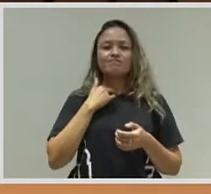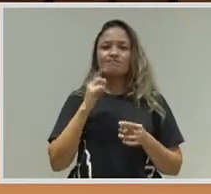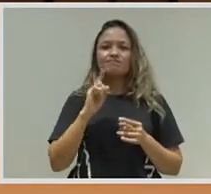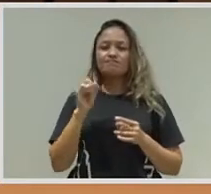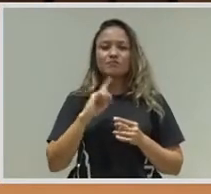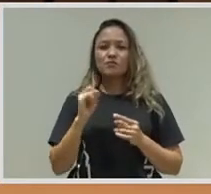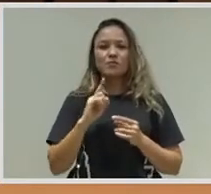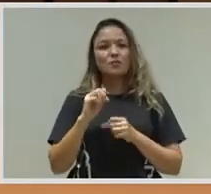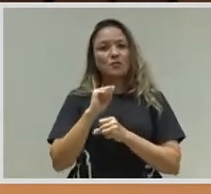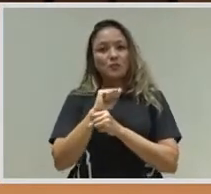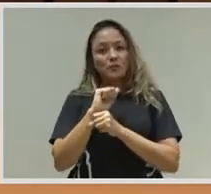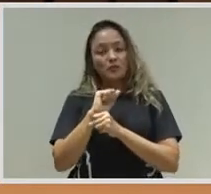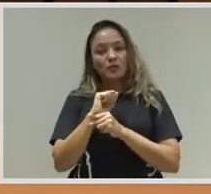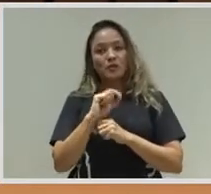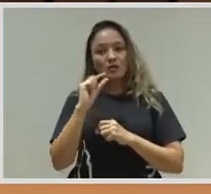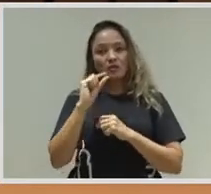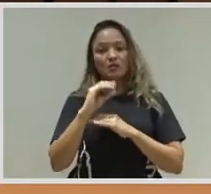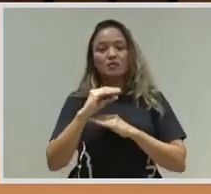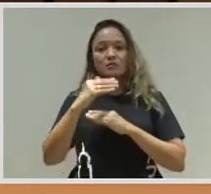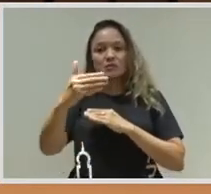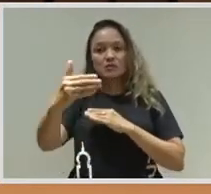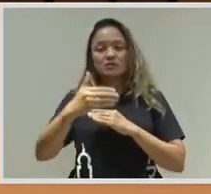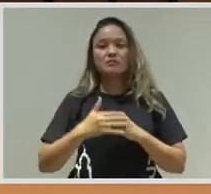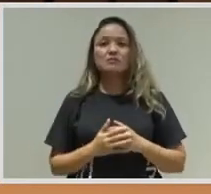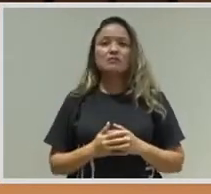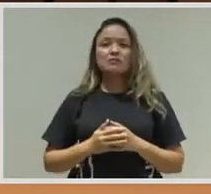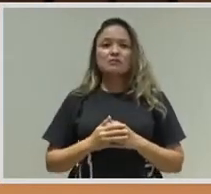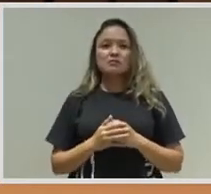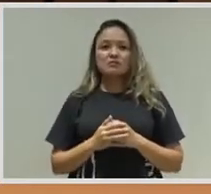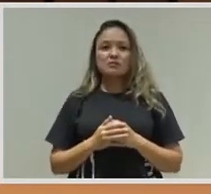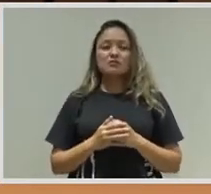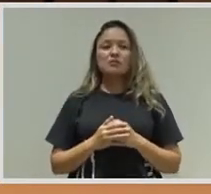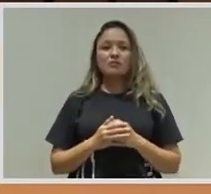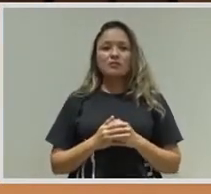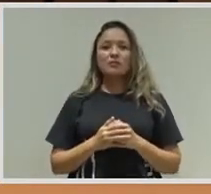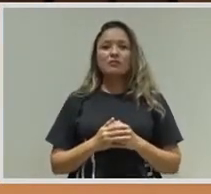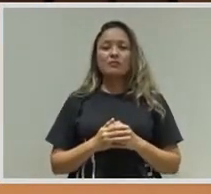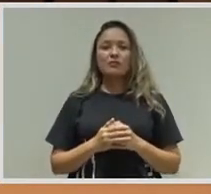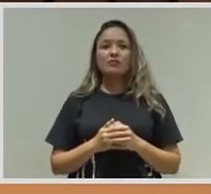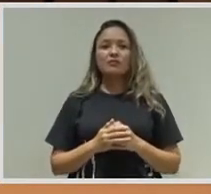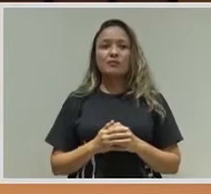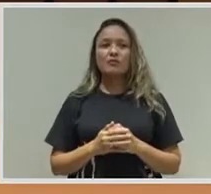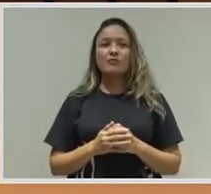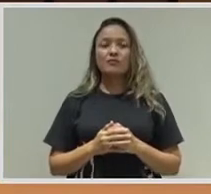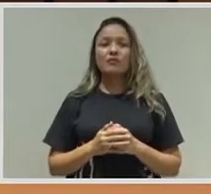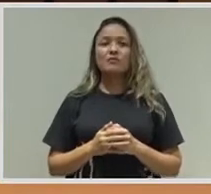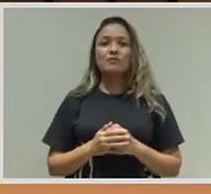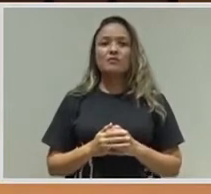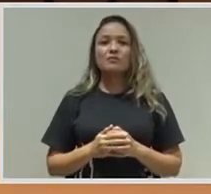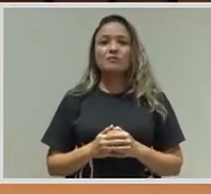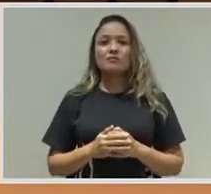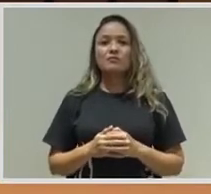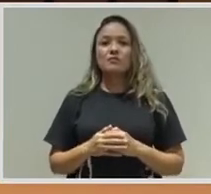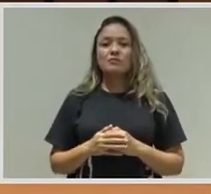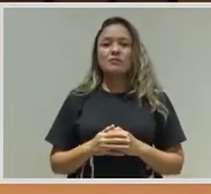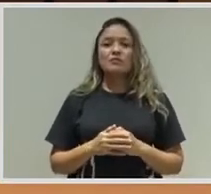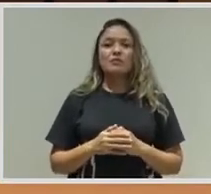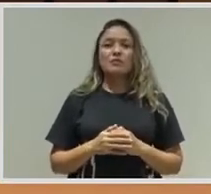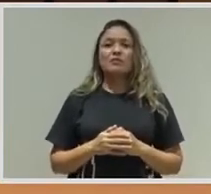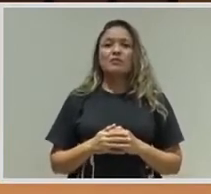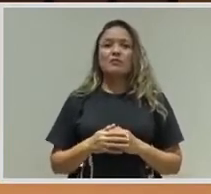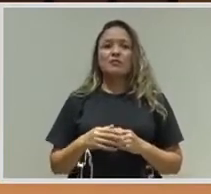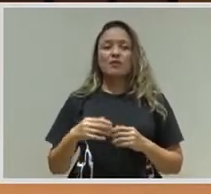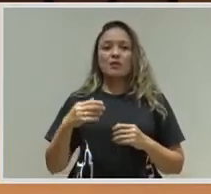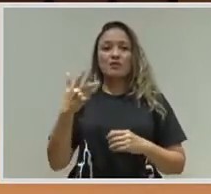E, assim, a gente vê que, mesmo com a nossa vacina, a gente vai cobrir com uma dose, com duas doses, um percentual